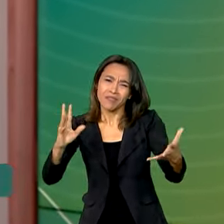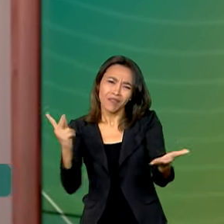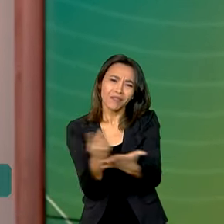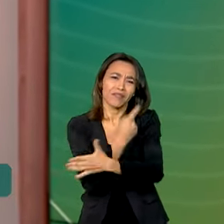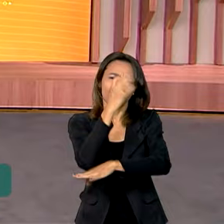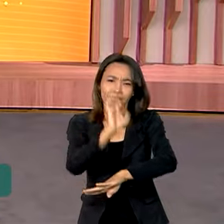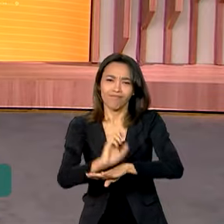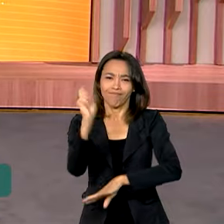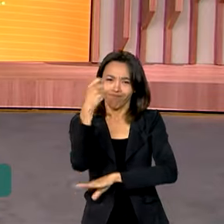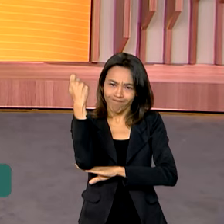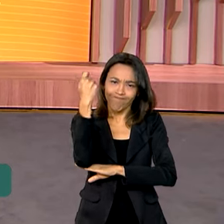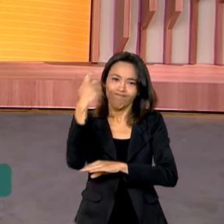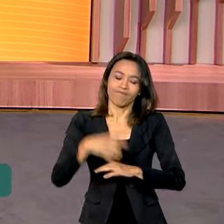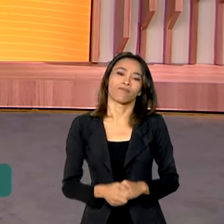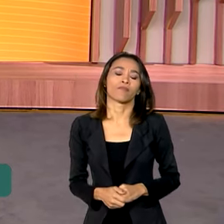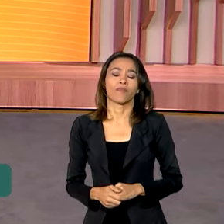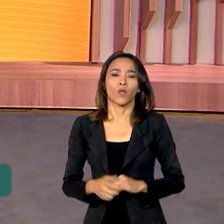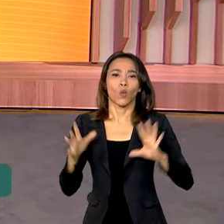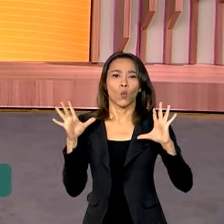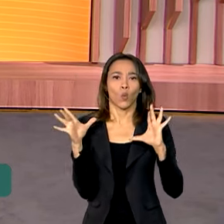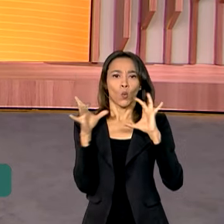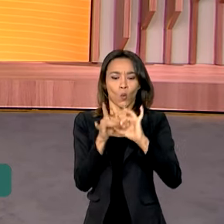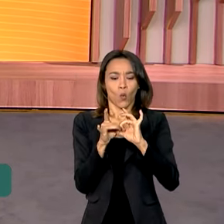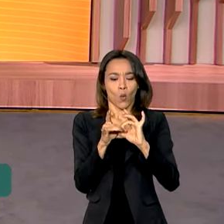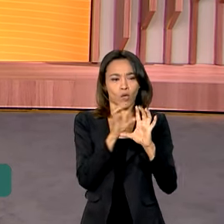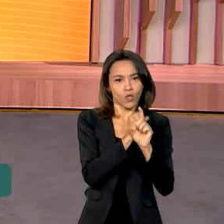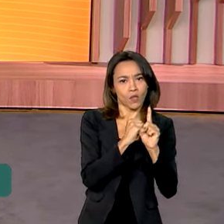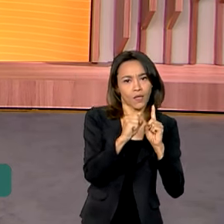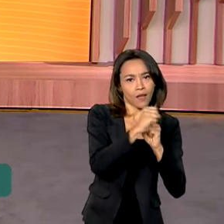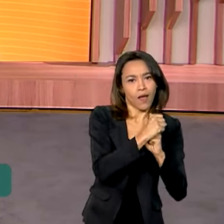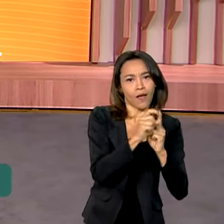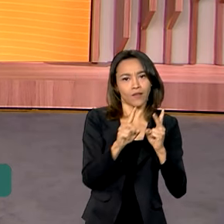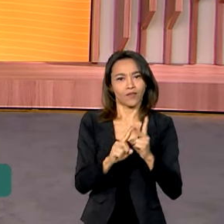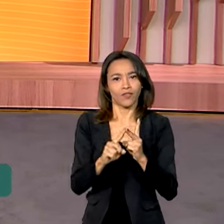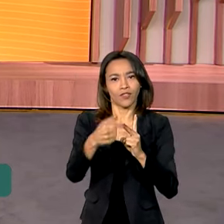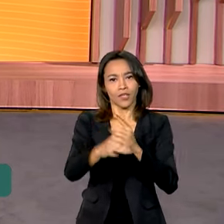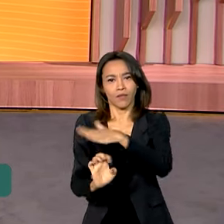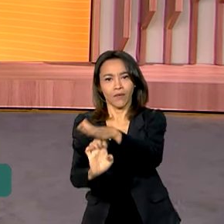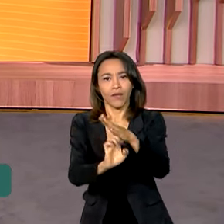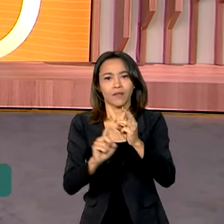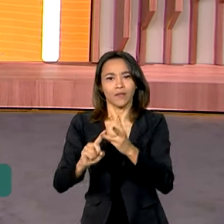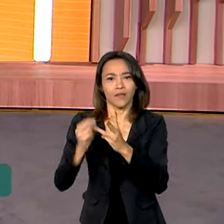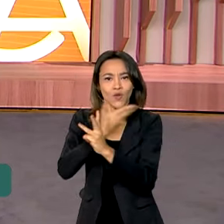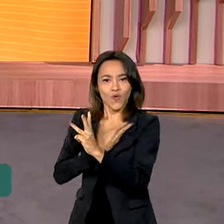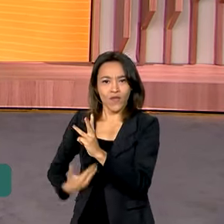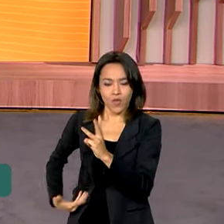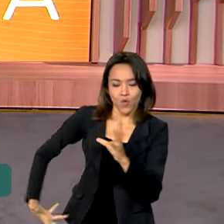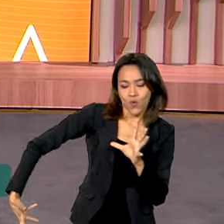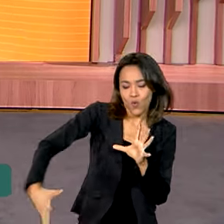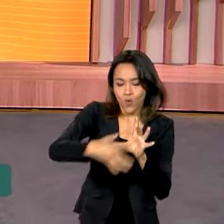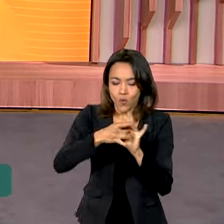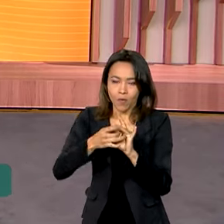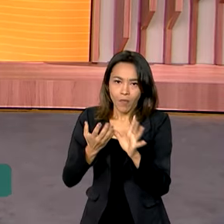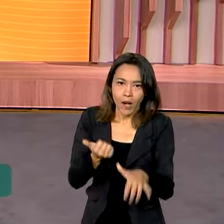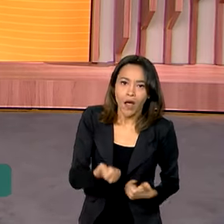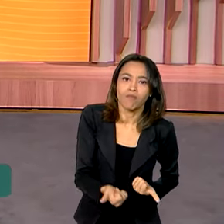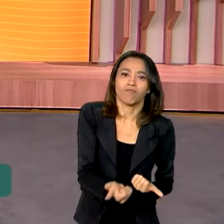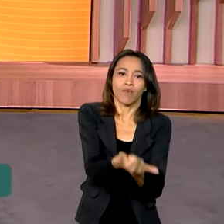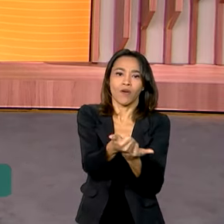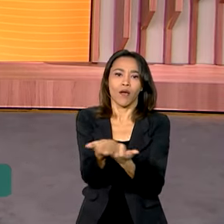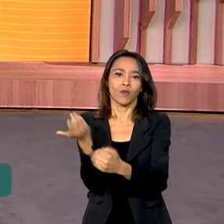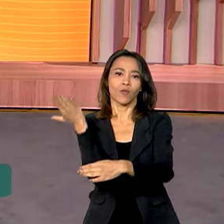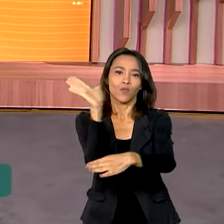Grande do Sul. Uma união entre sociedade, terceiro setor e poder público para acelerar o auxílio aos